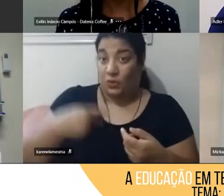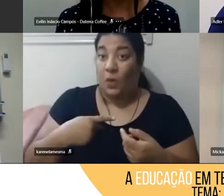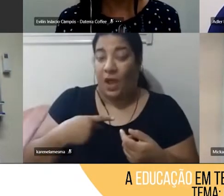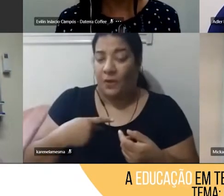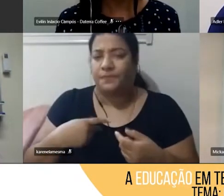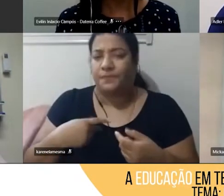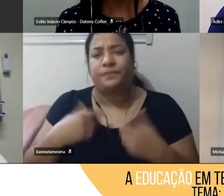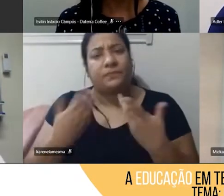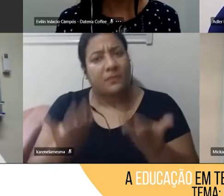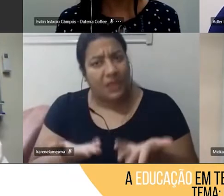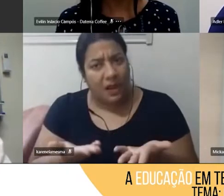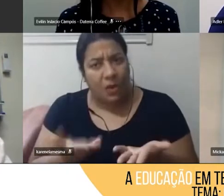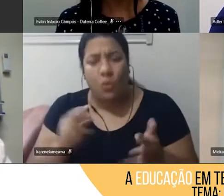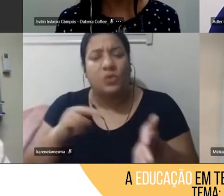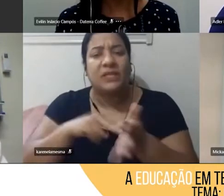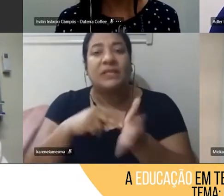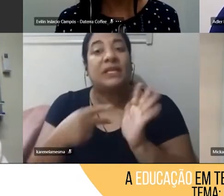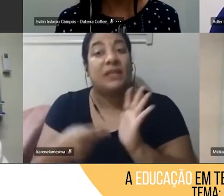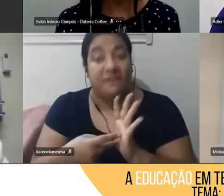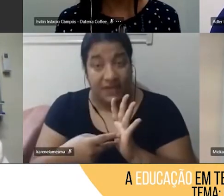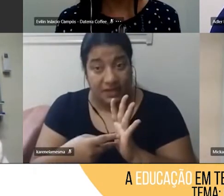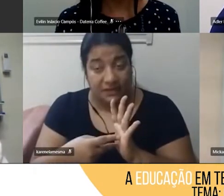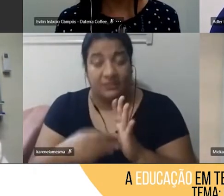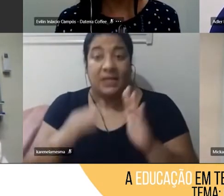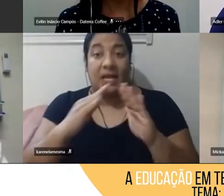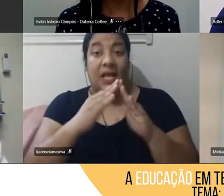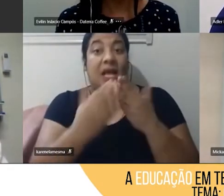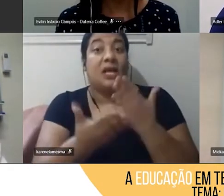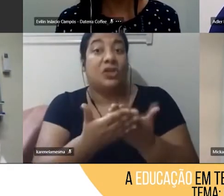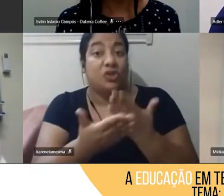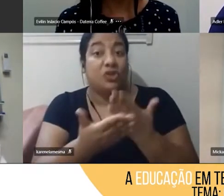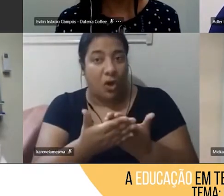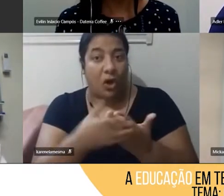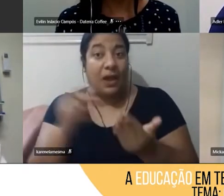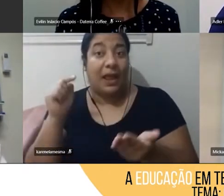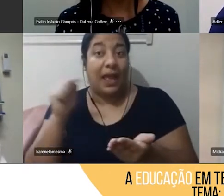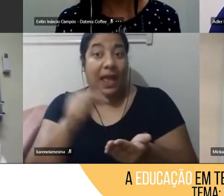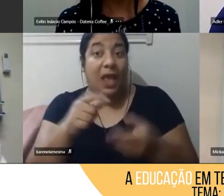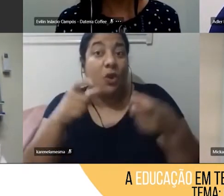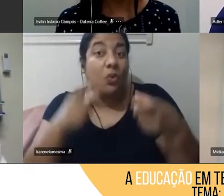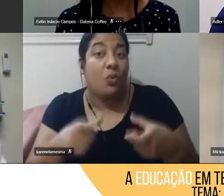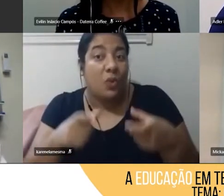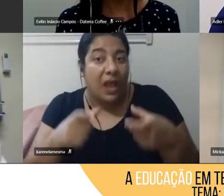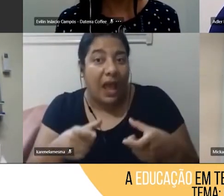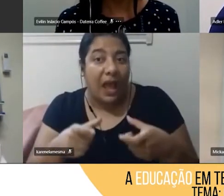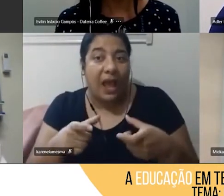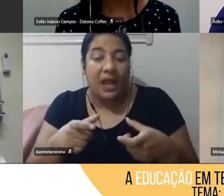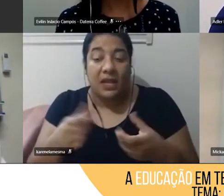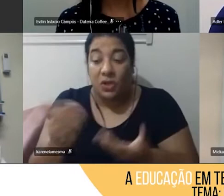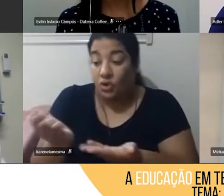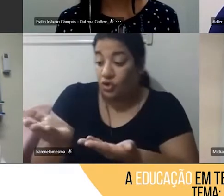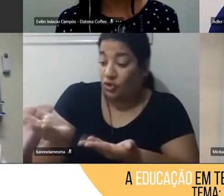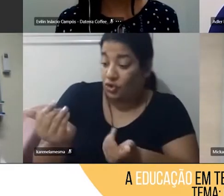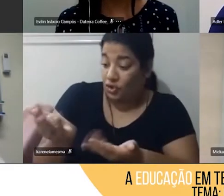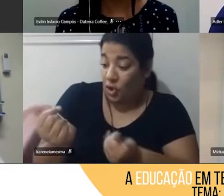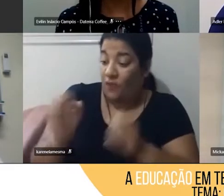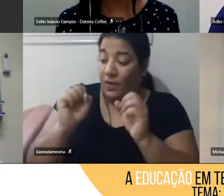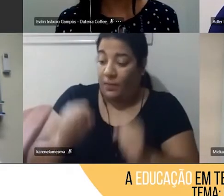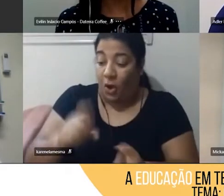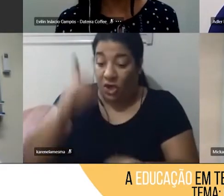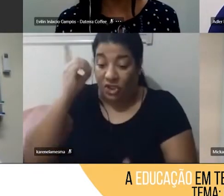estamos falando da escola enquanto espaço para o jovem descobrir o seu potencial. Então, a gente trabalha